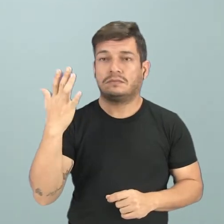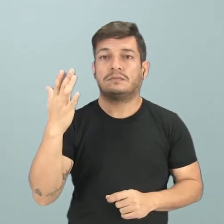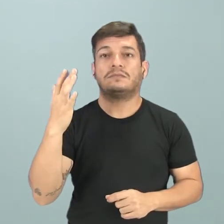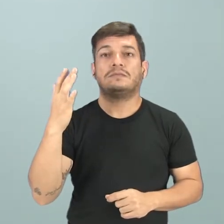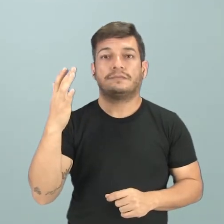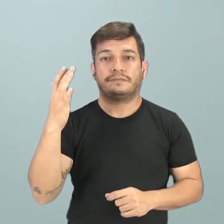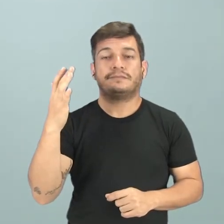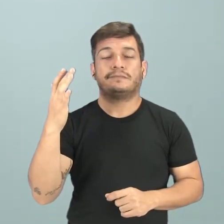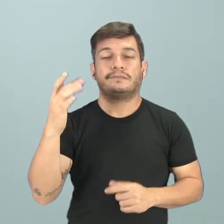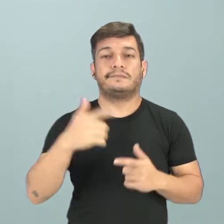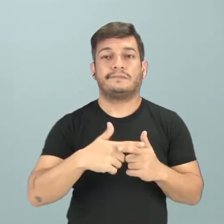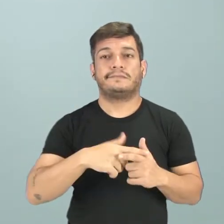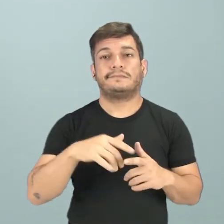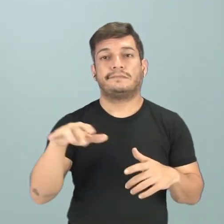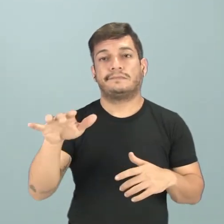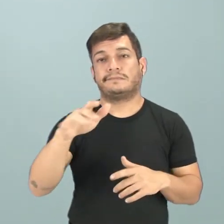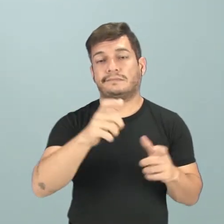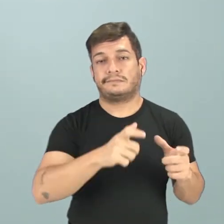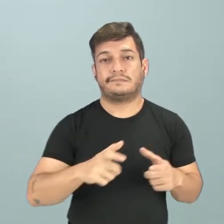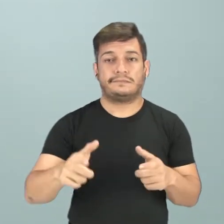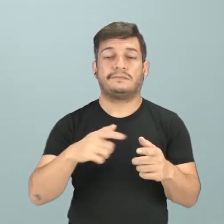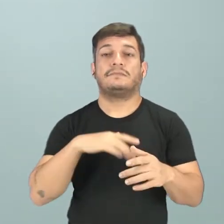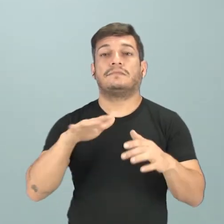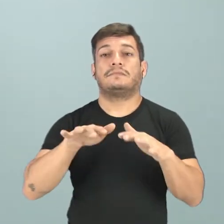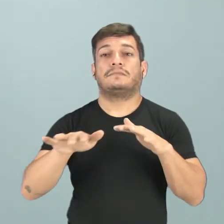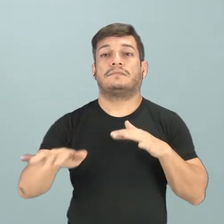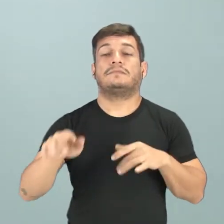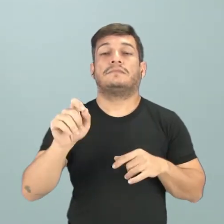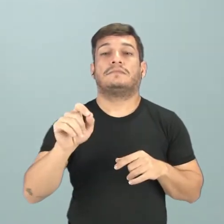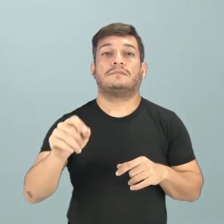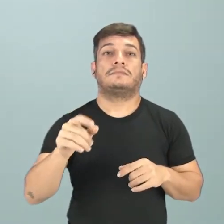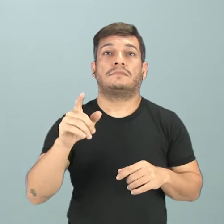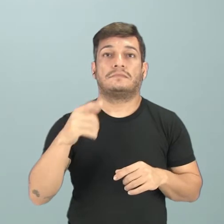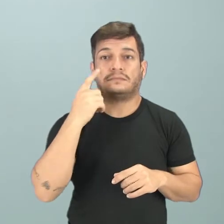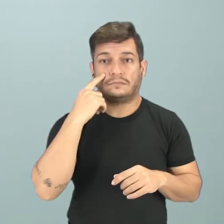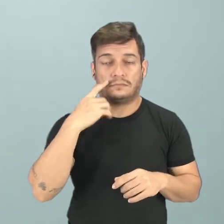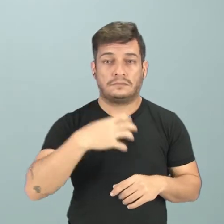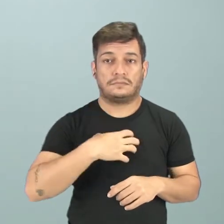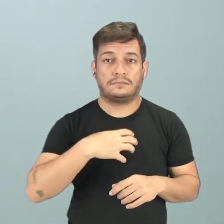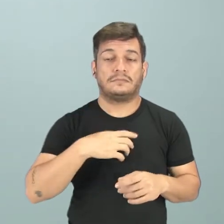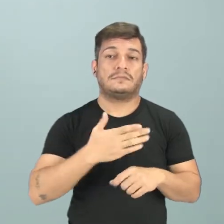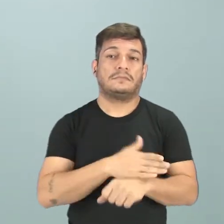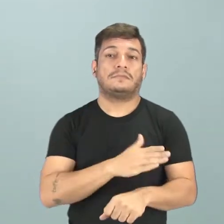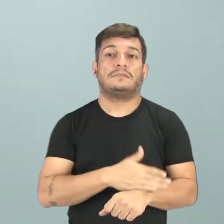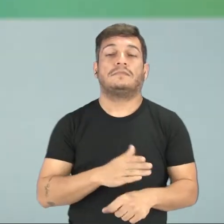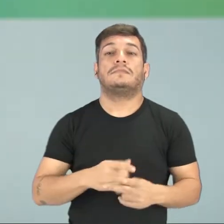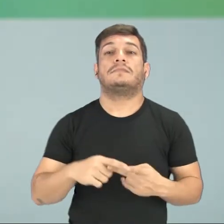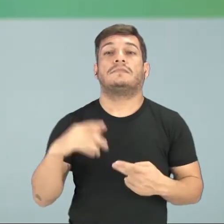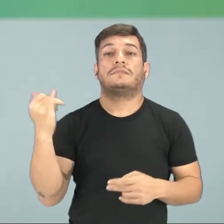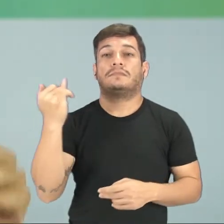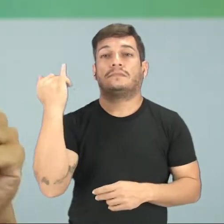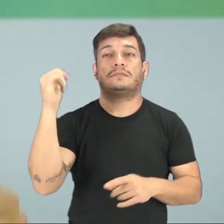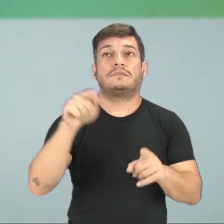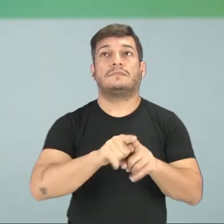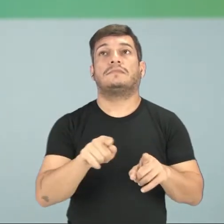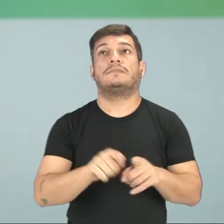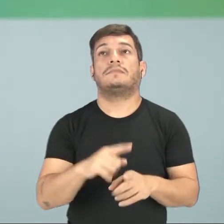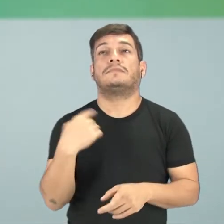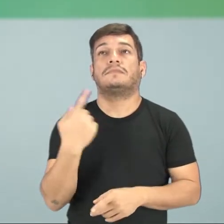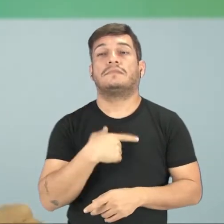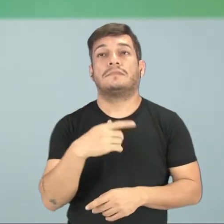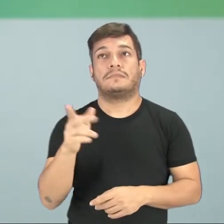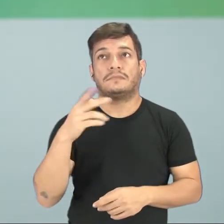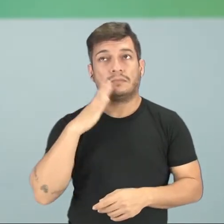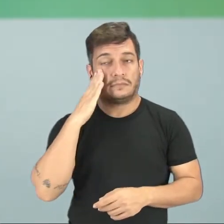ambientais. São aqueles movimentos que, através de ações práticas, é importante nós